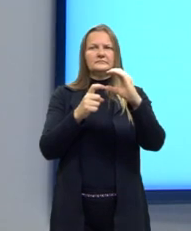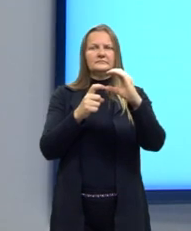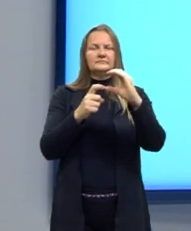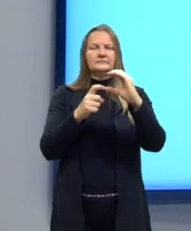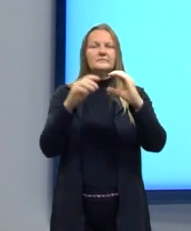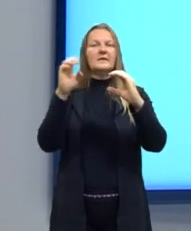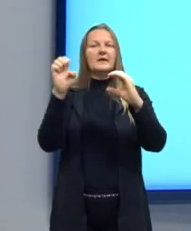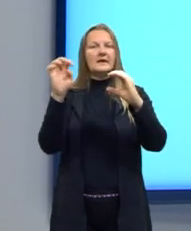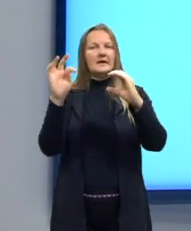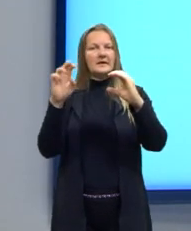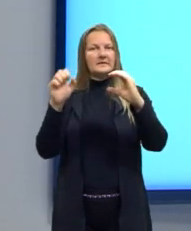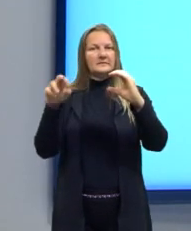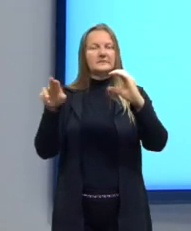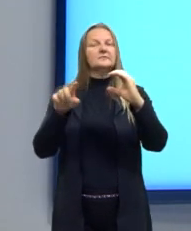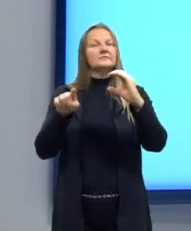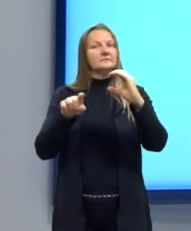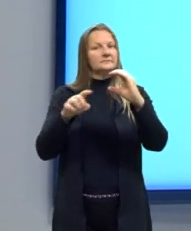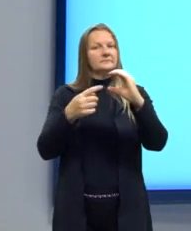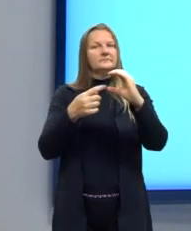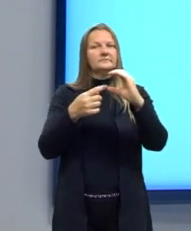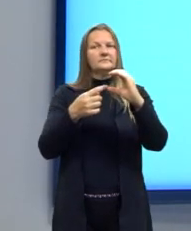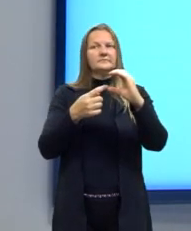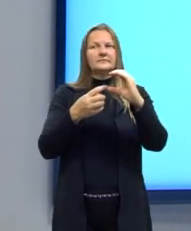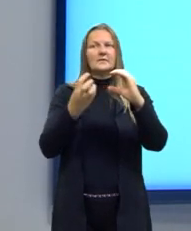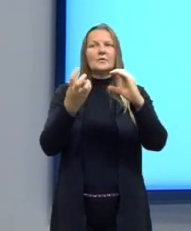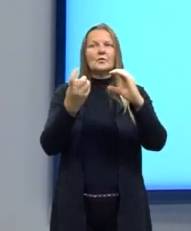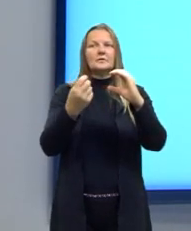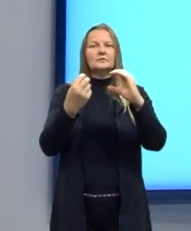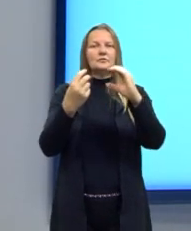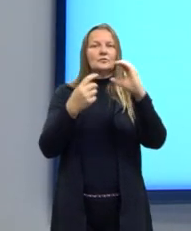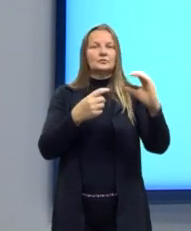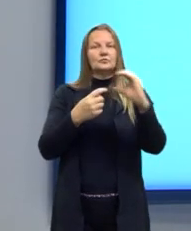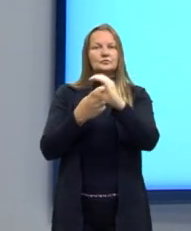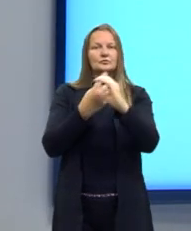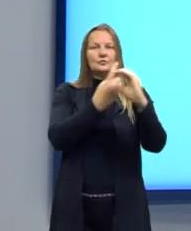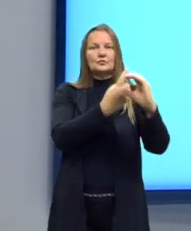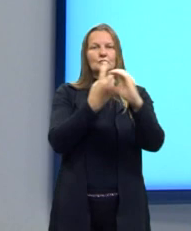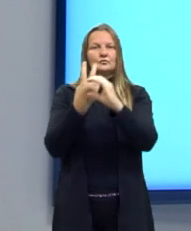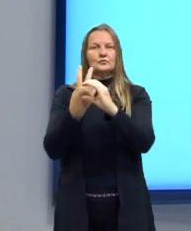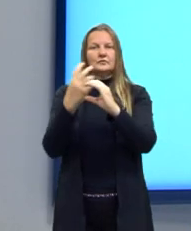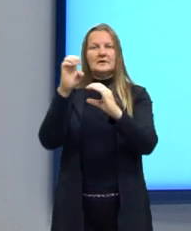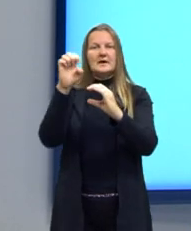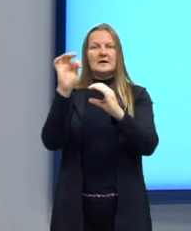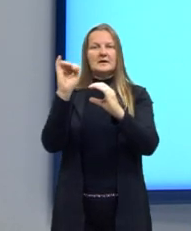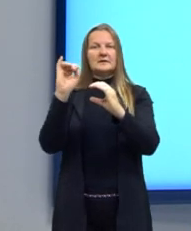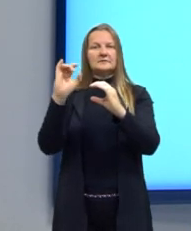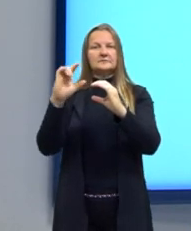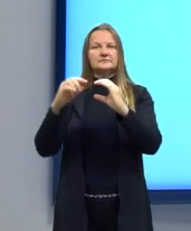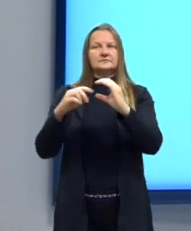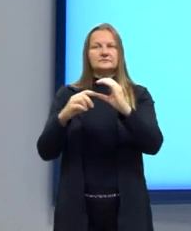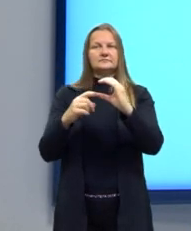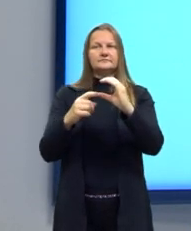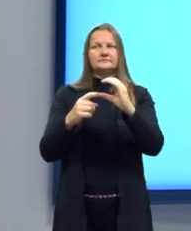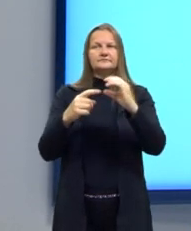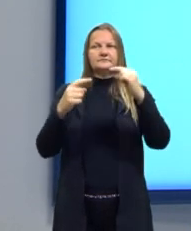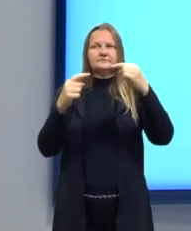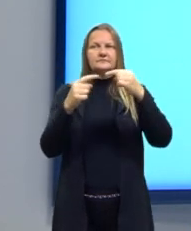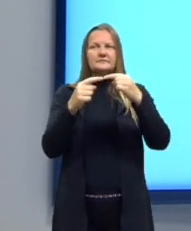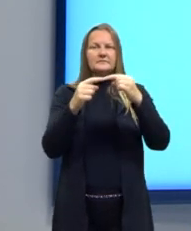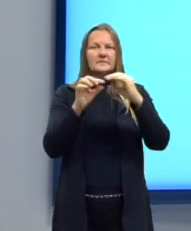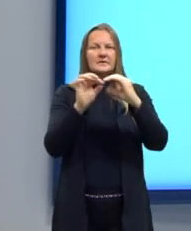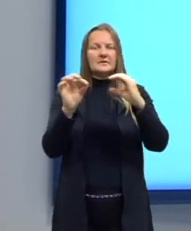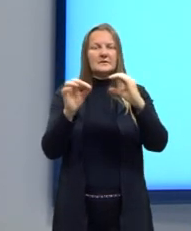ésteres. E vou contar um, dois, et, somente ligações simples entre os átomos de carbono,